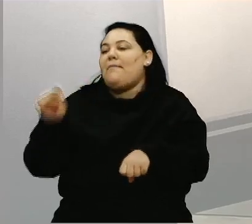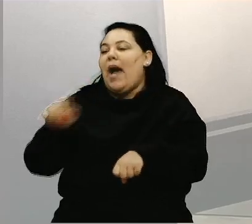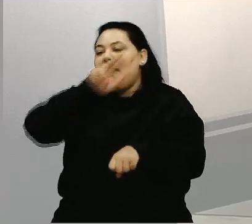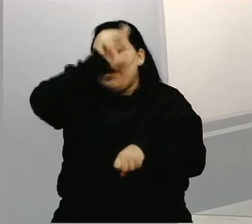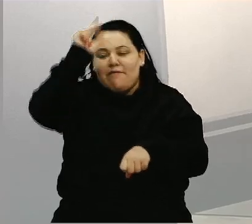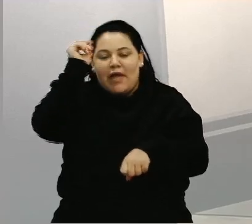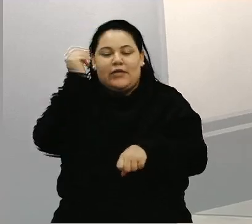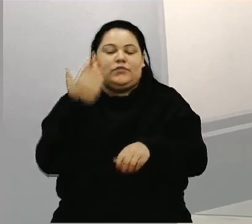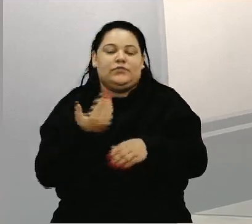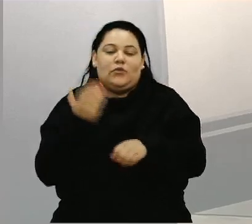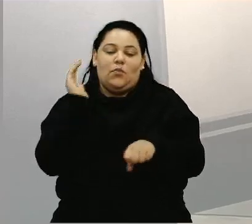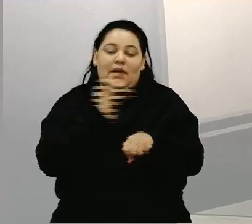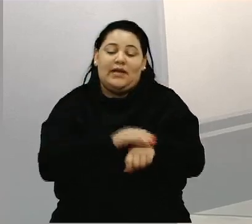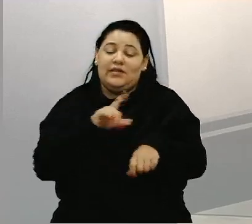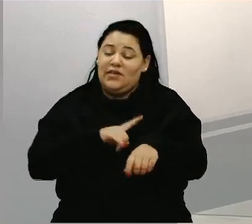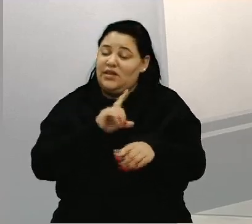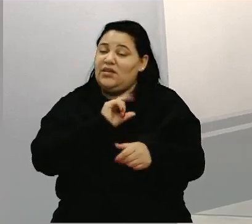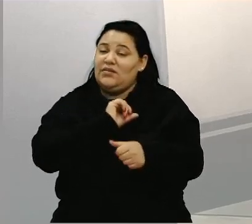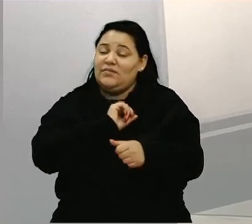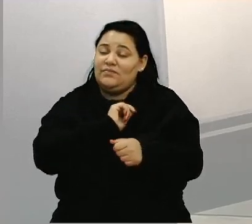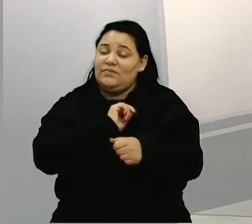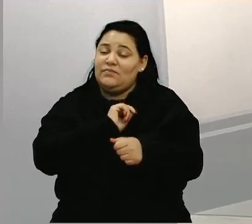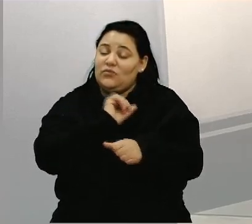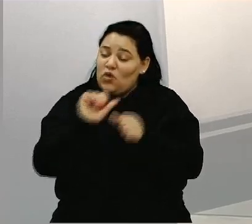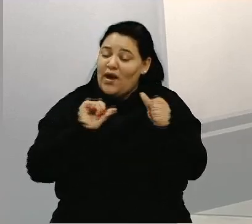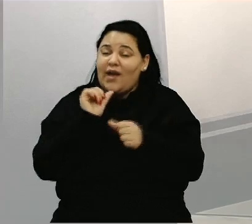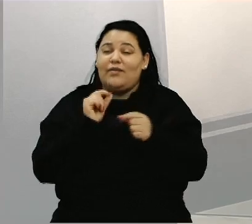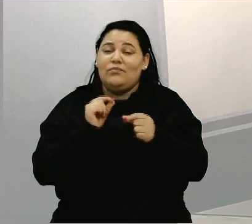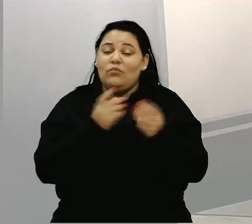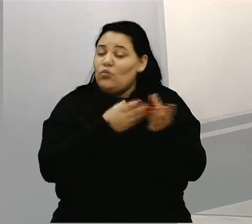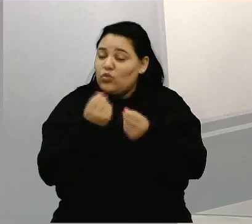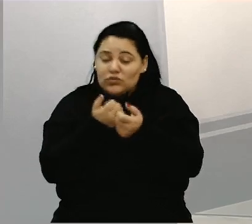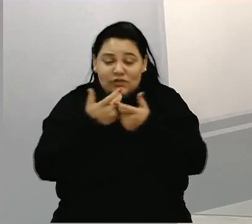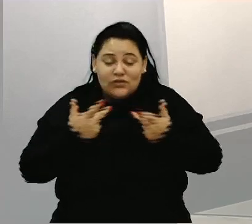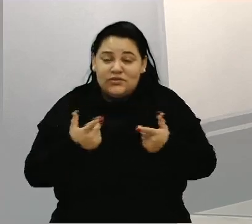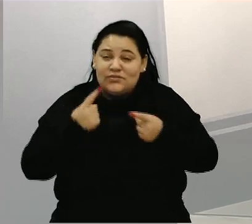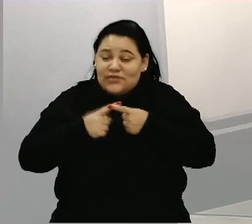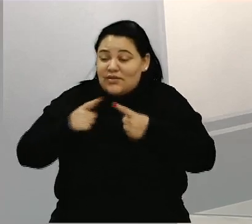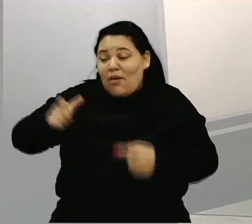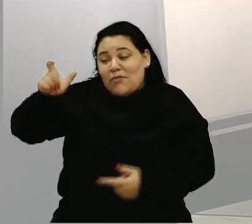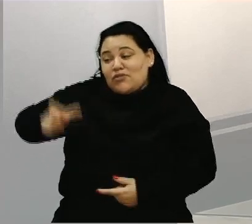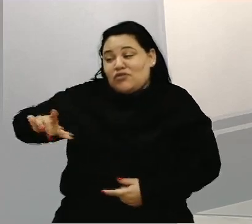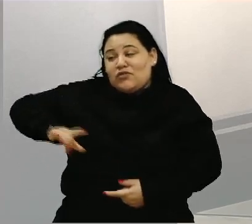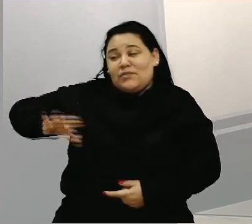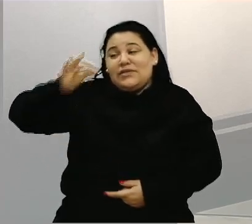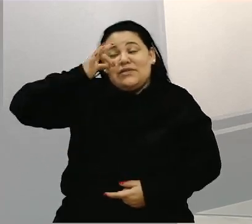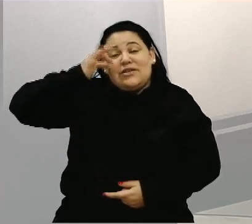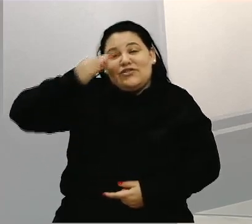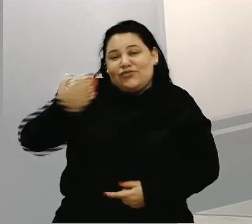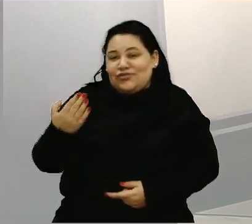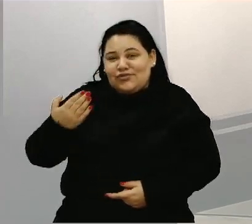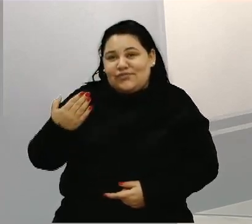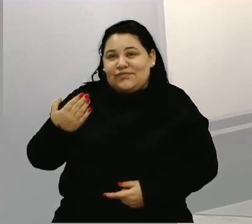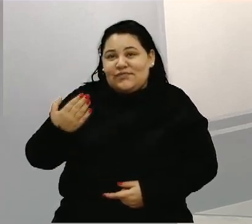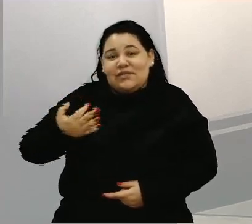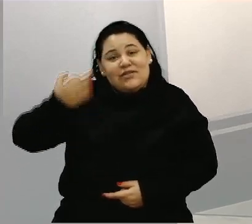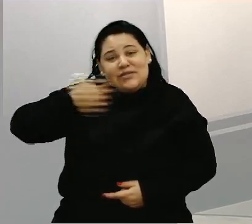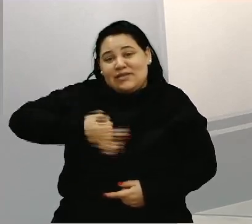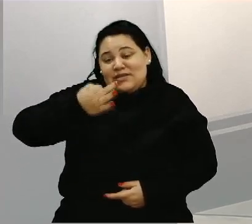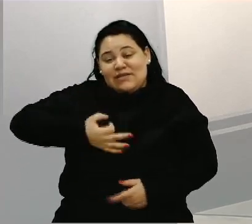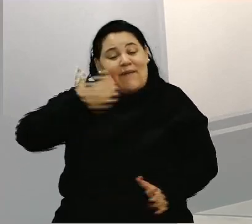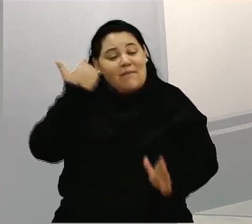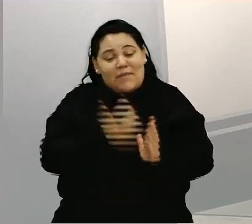muita coisa que precisa mudar. Senão a pessoa que estiver lá e ser o cara da secretaria, com certeza vai perder a